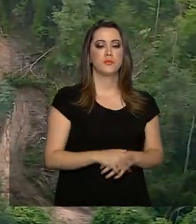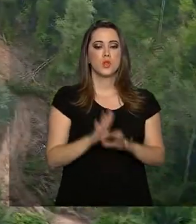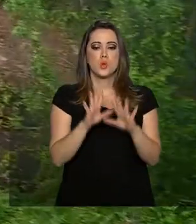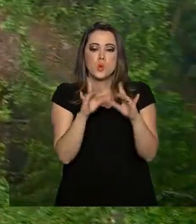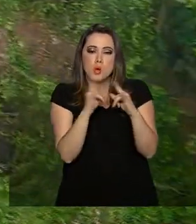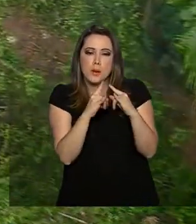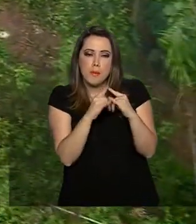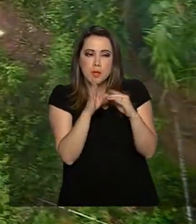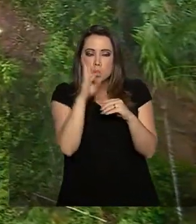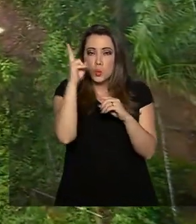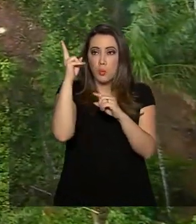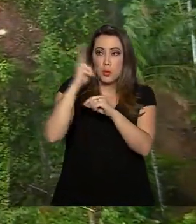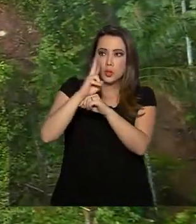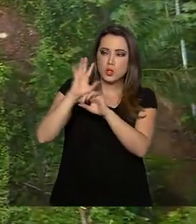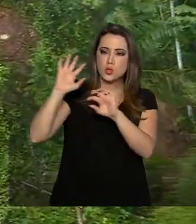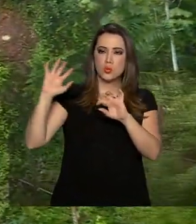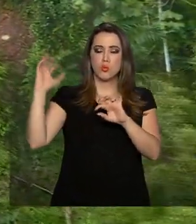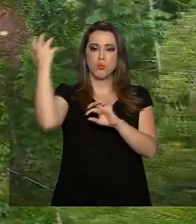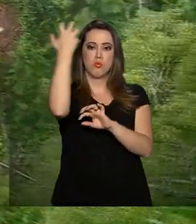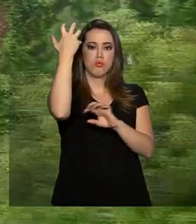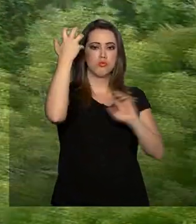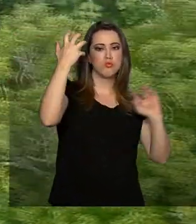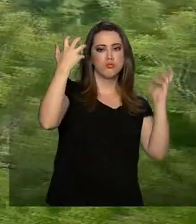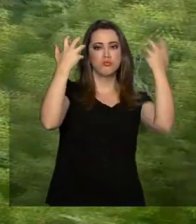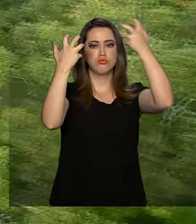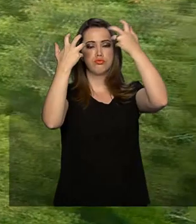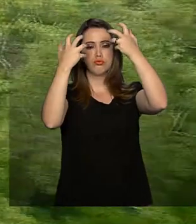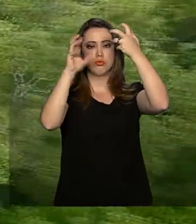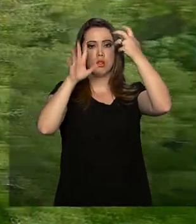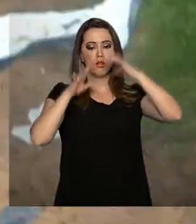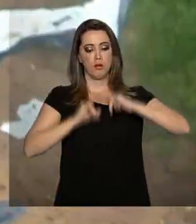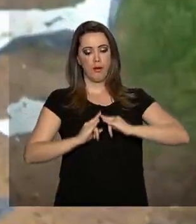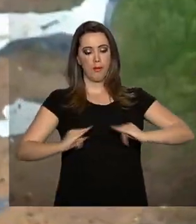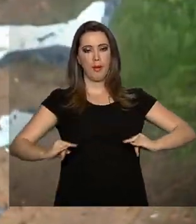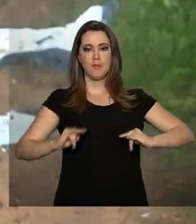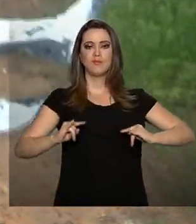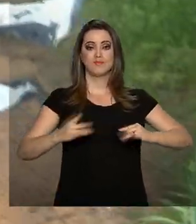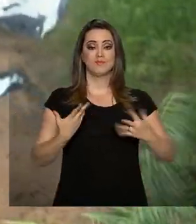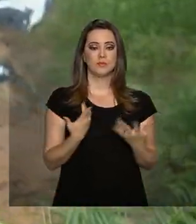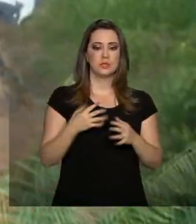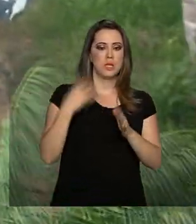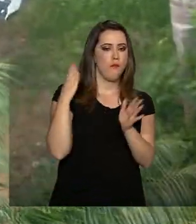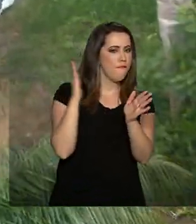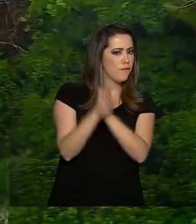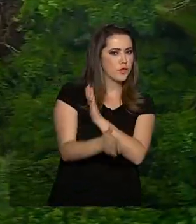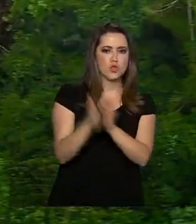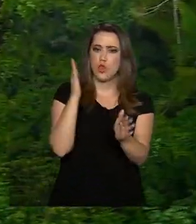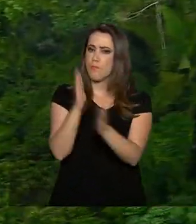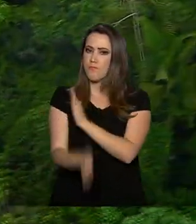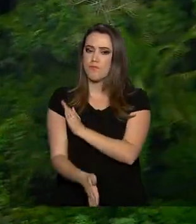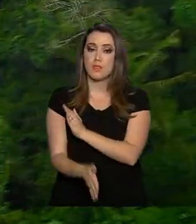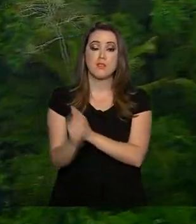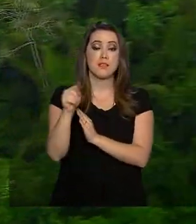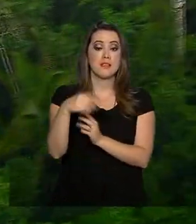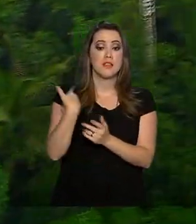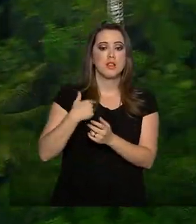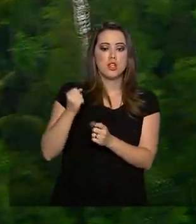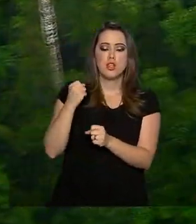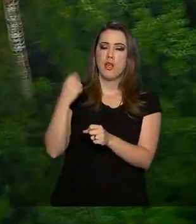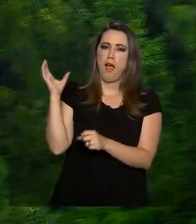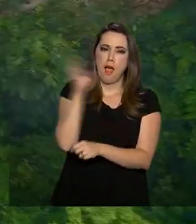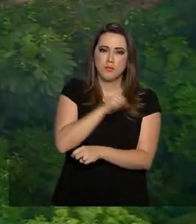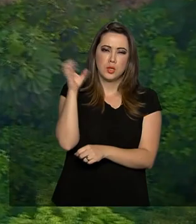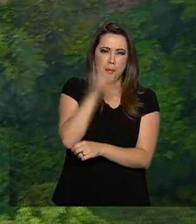árvores. Quem estava no local fugiu por causa da fiscalização. Deixaram para trás lonas, marcas de pneu na